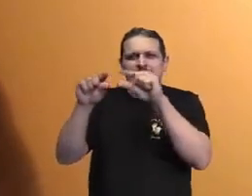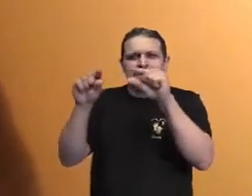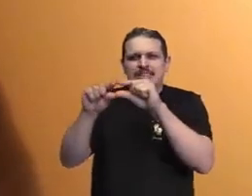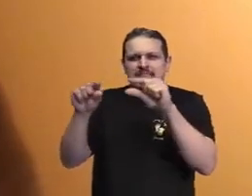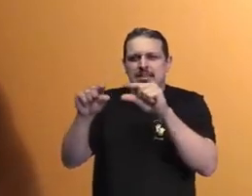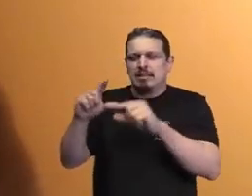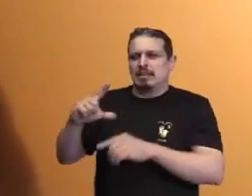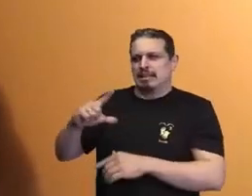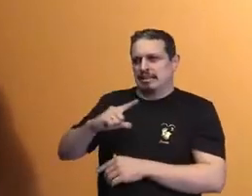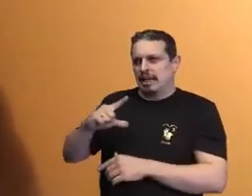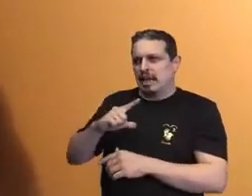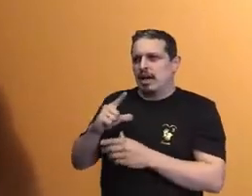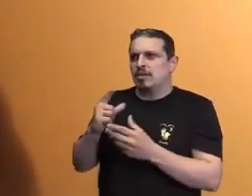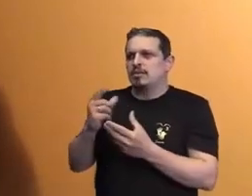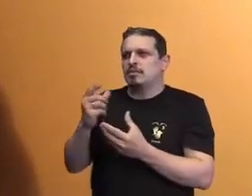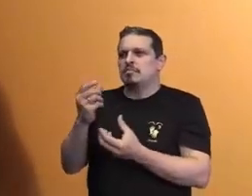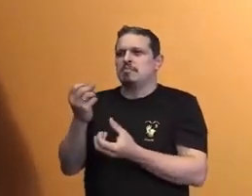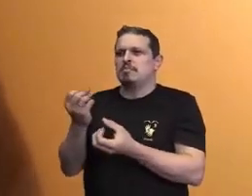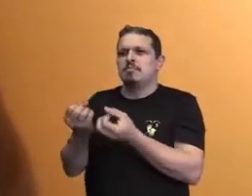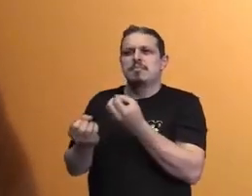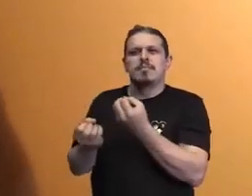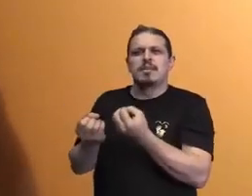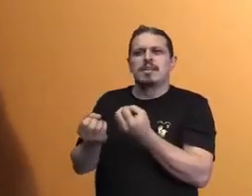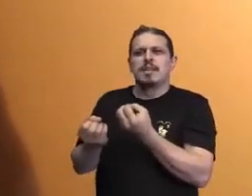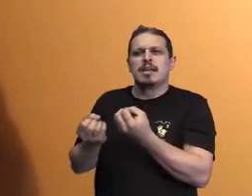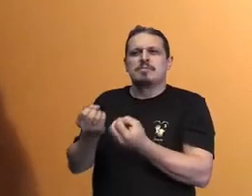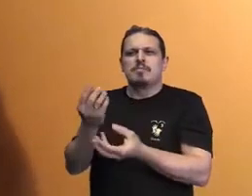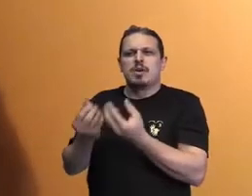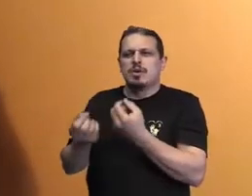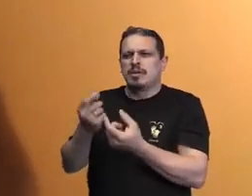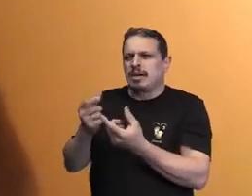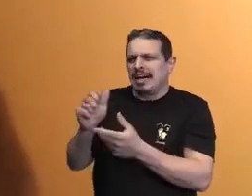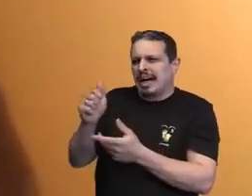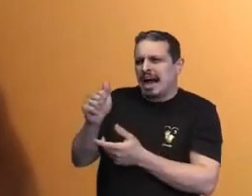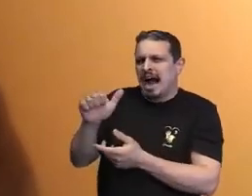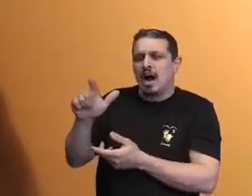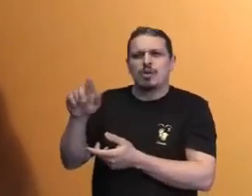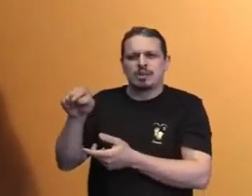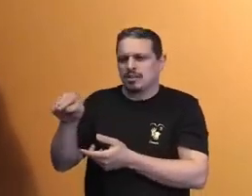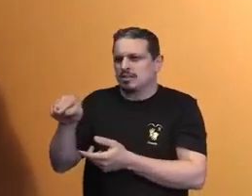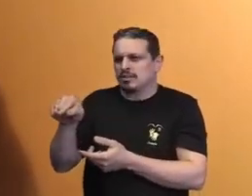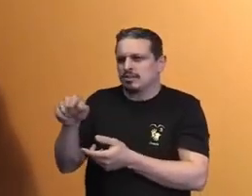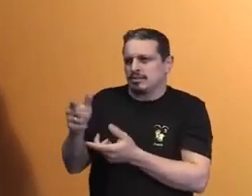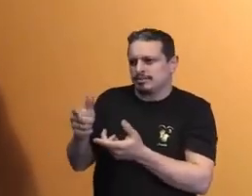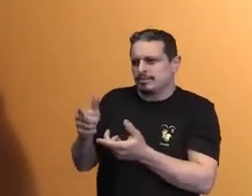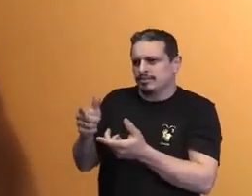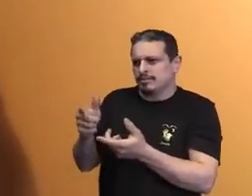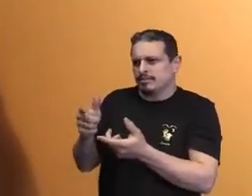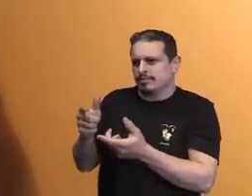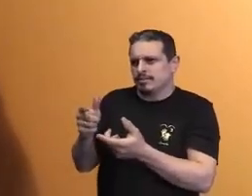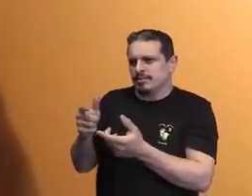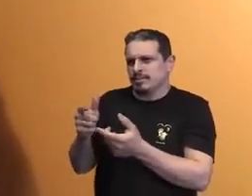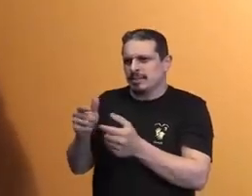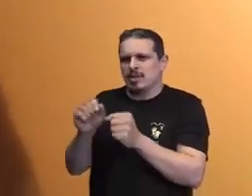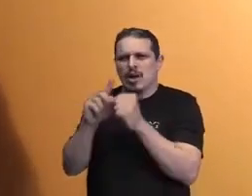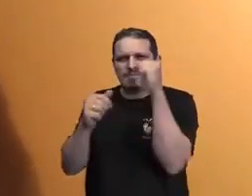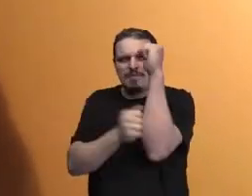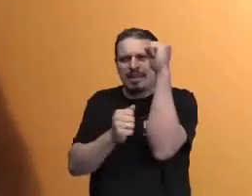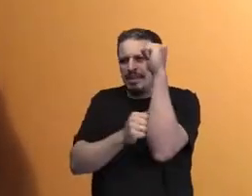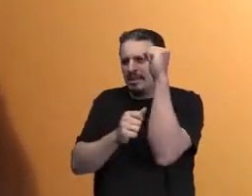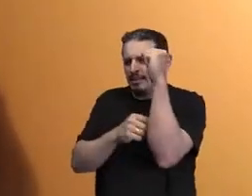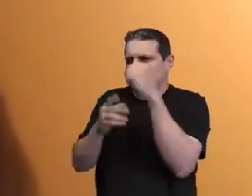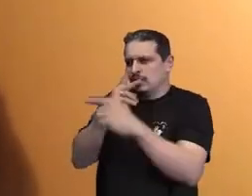provavelmente você entraria. Olha que coisa, eu mencionei o álbum do Raul Seixas, Krieg Rabandolo,